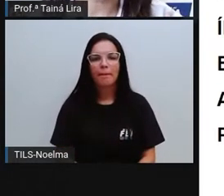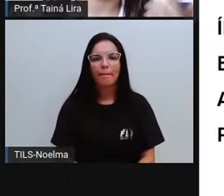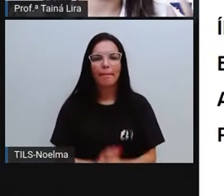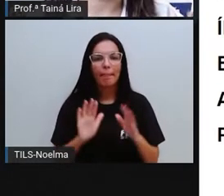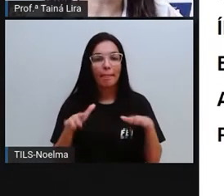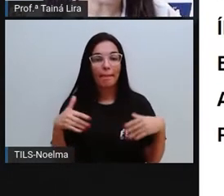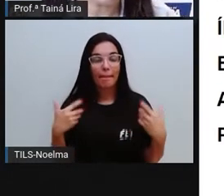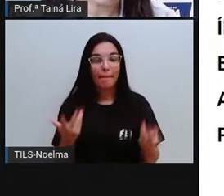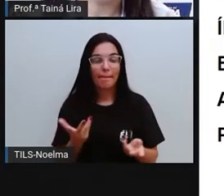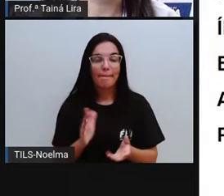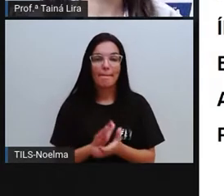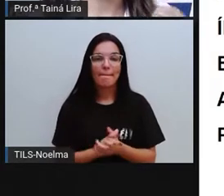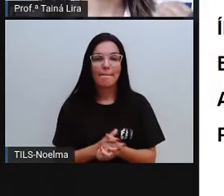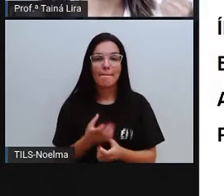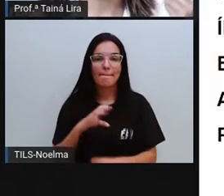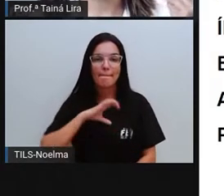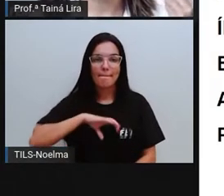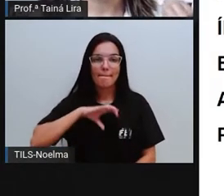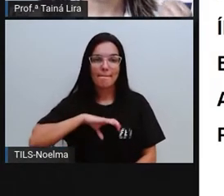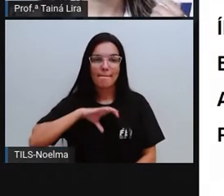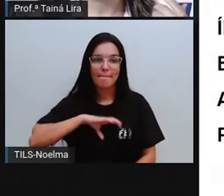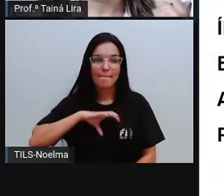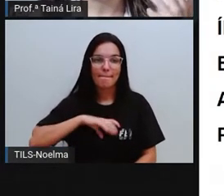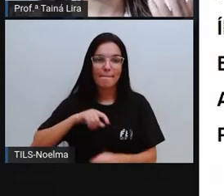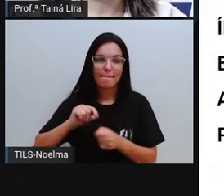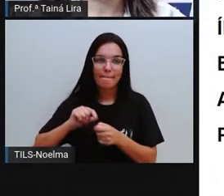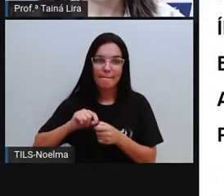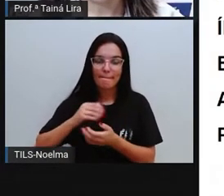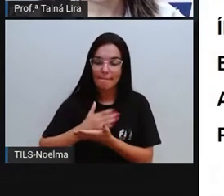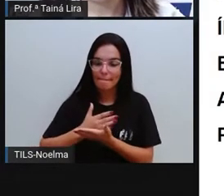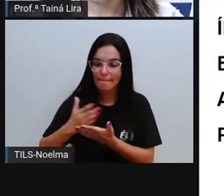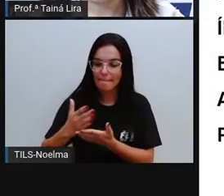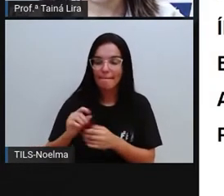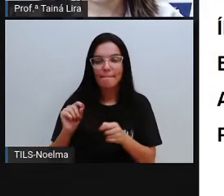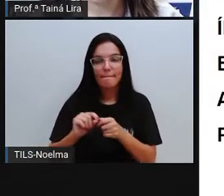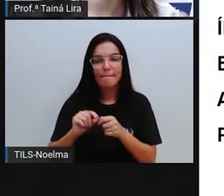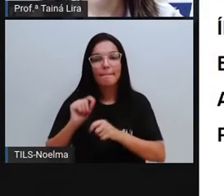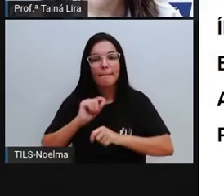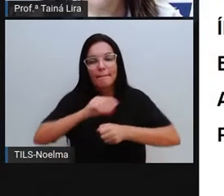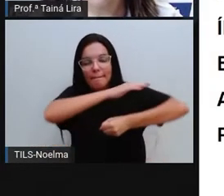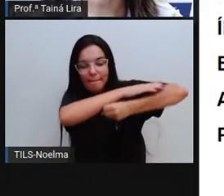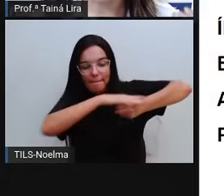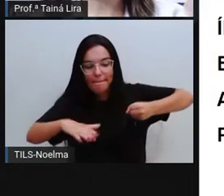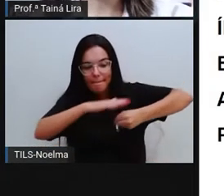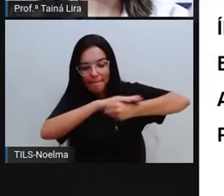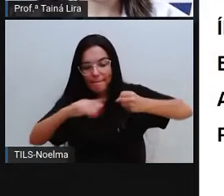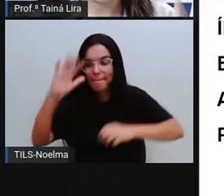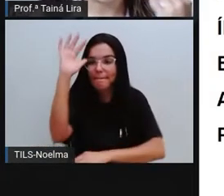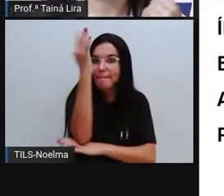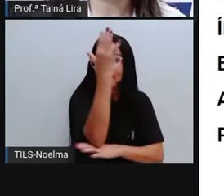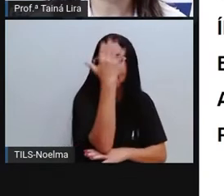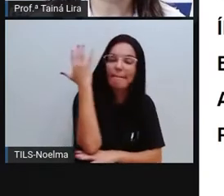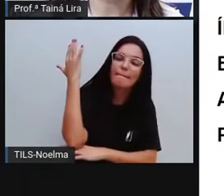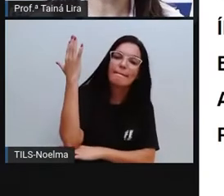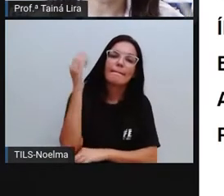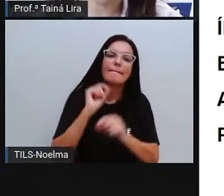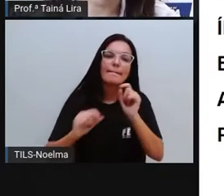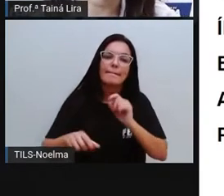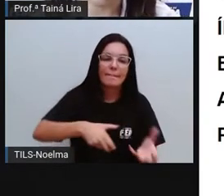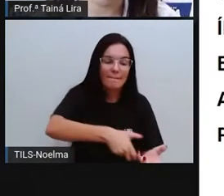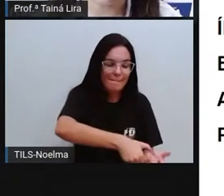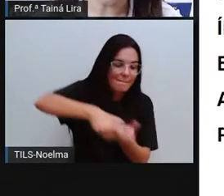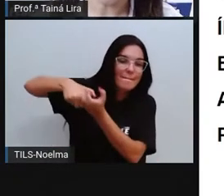os portugueses começaram a fazer a extração do pau-Brasil, tanto do corante quanto da